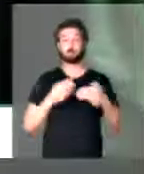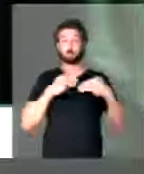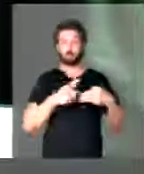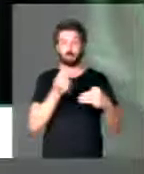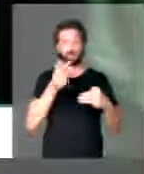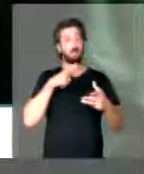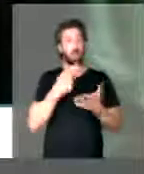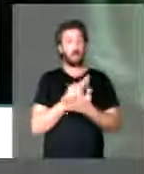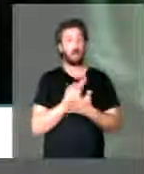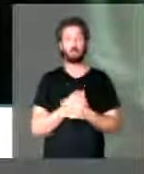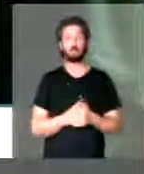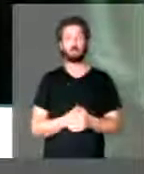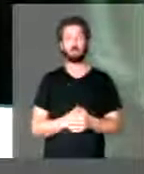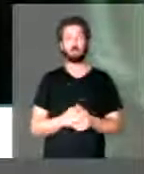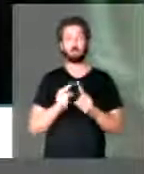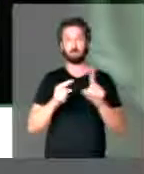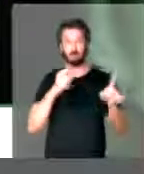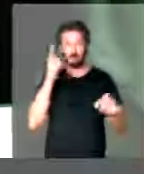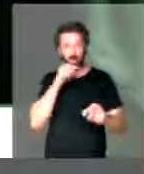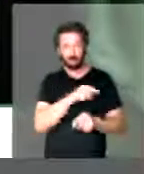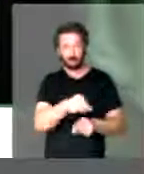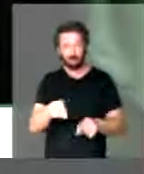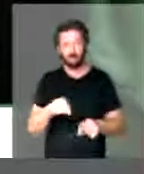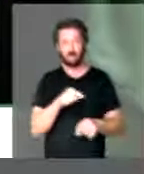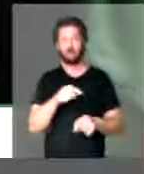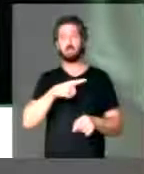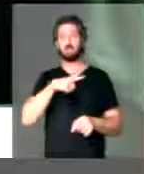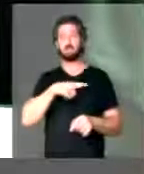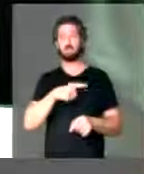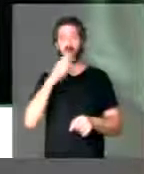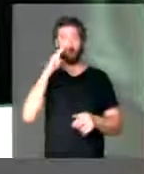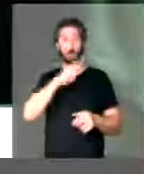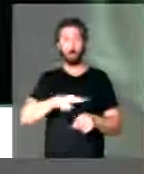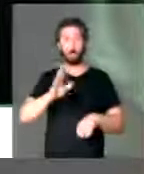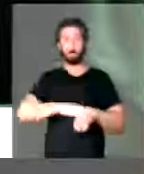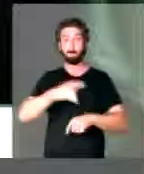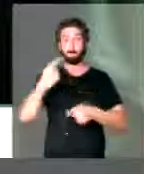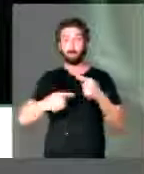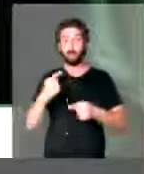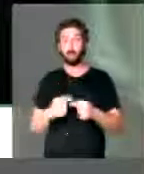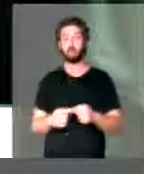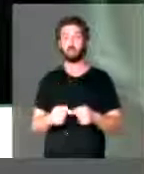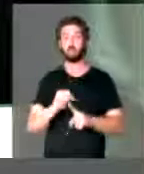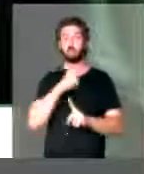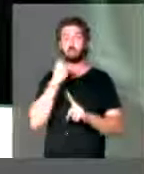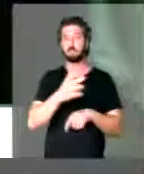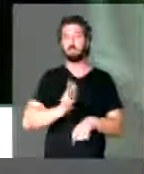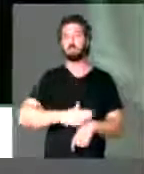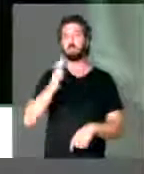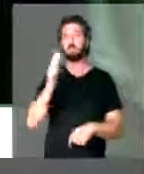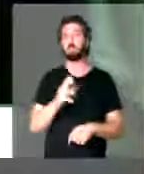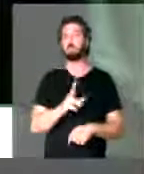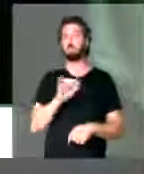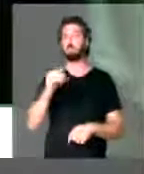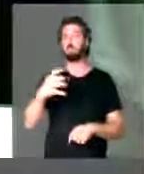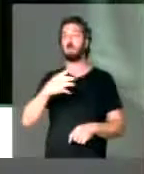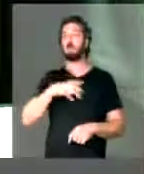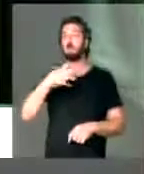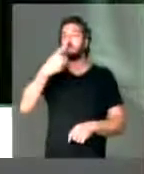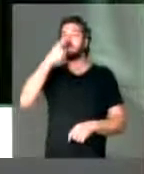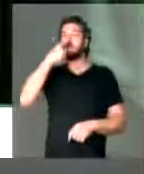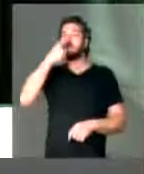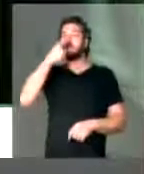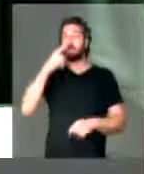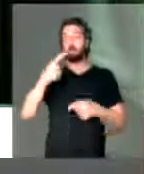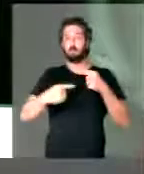grande erro. Agora, os deputados que têm que ter esse olhar político, um olhar social, vão ter a sensibilidade